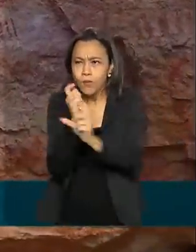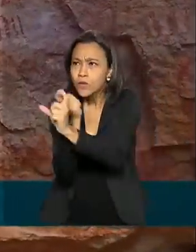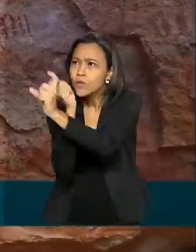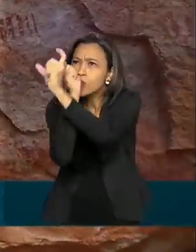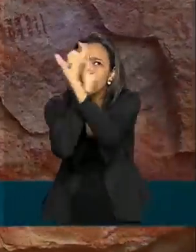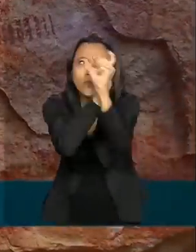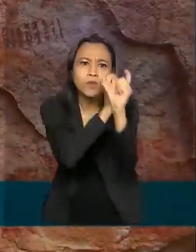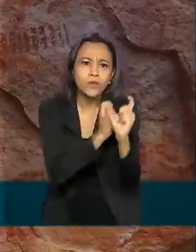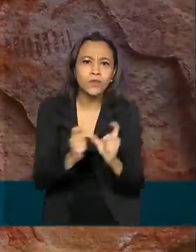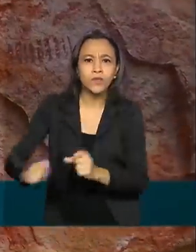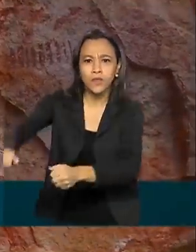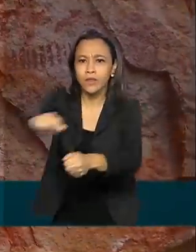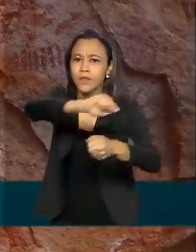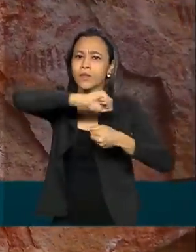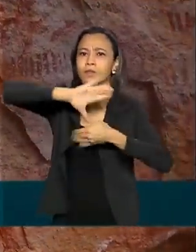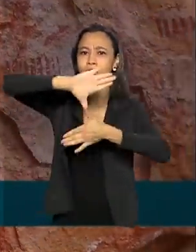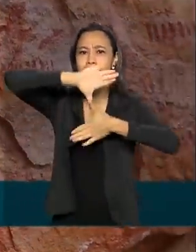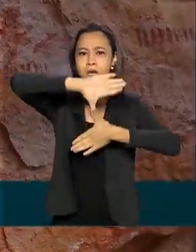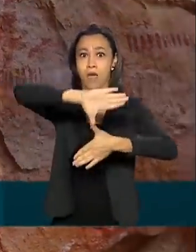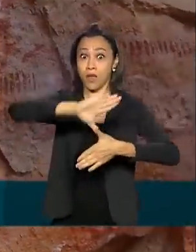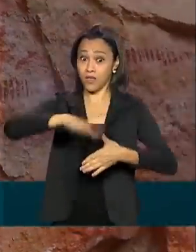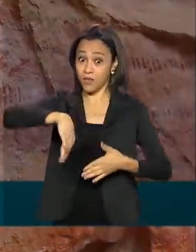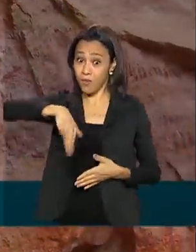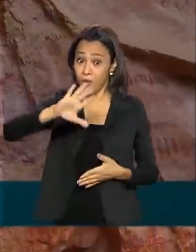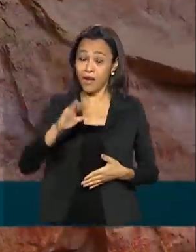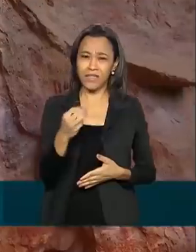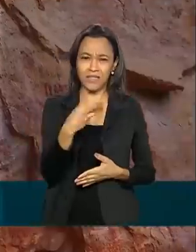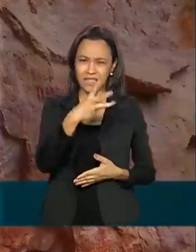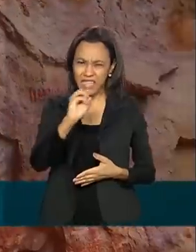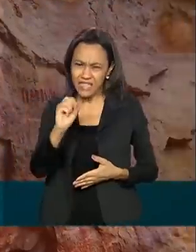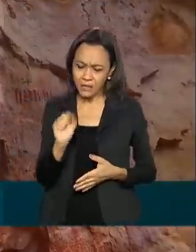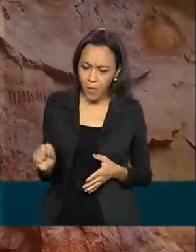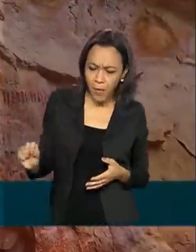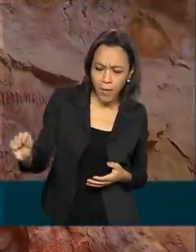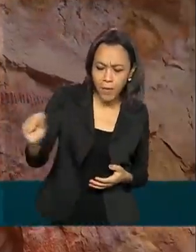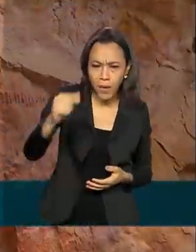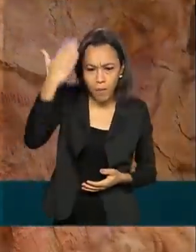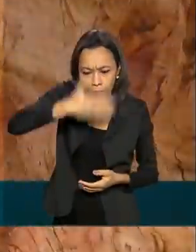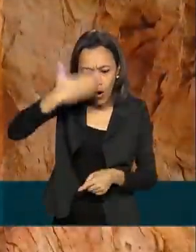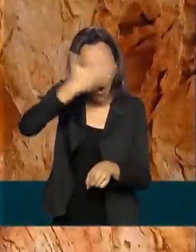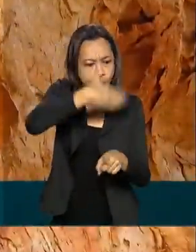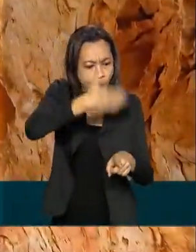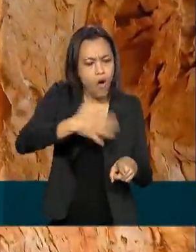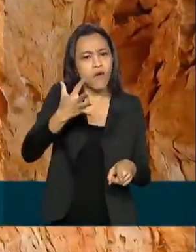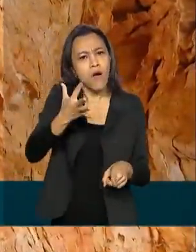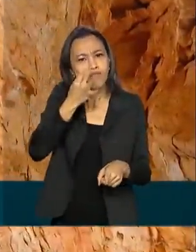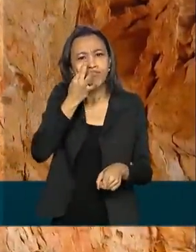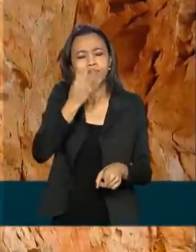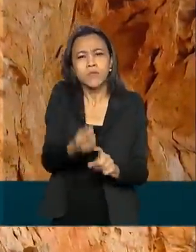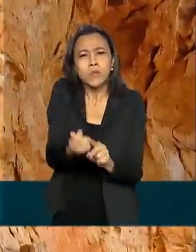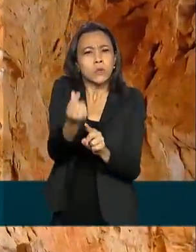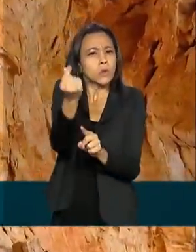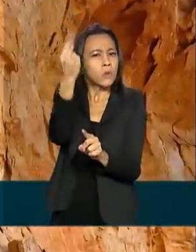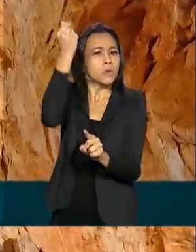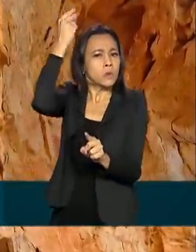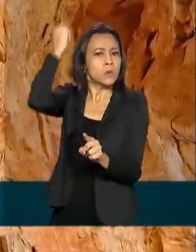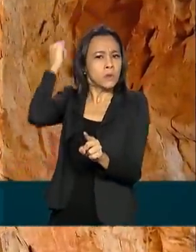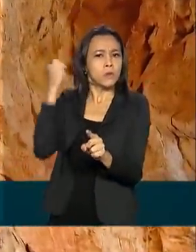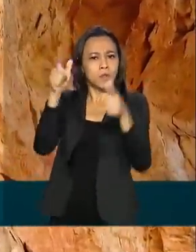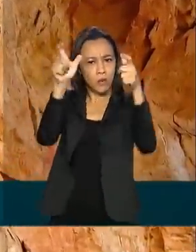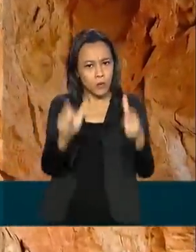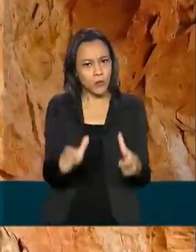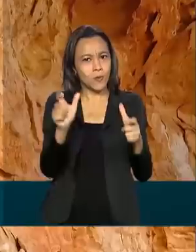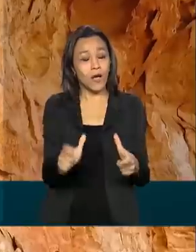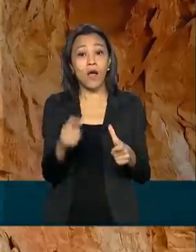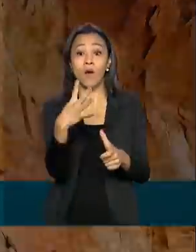Américas. São mais de 1.300 sítios que registram a presença do homem pré-histórico no continente americano, há cerca